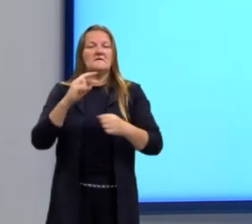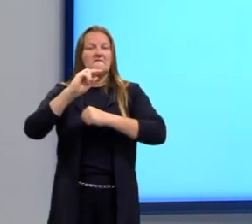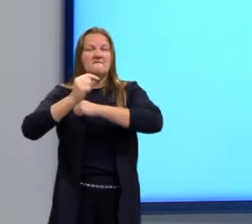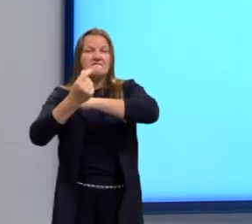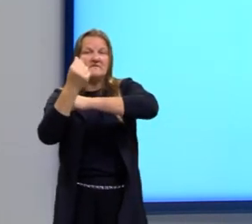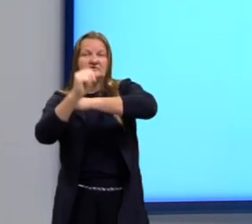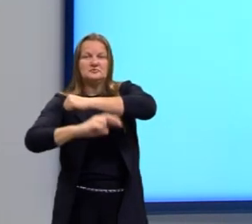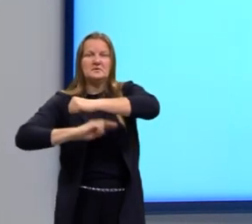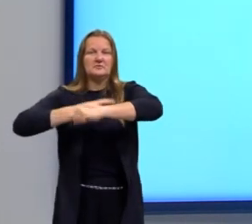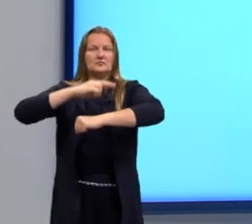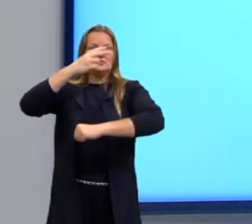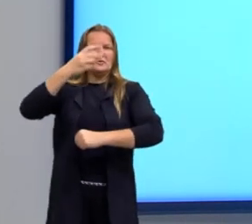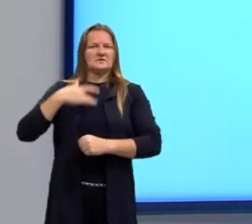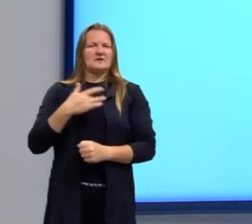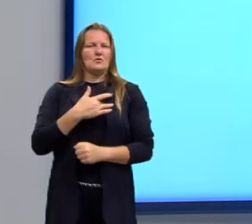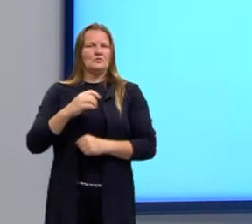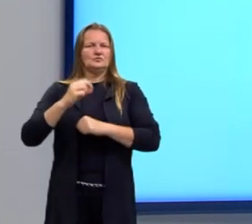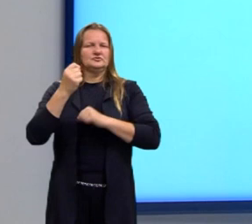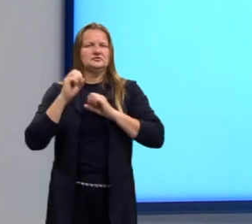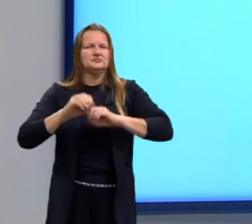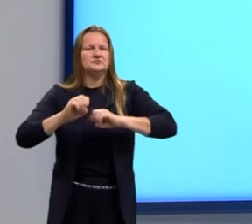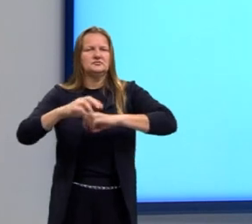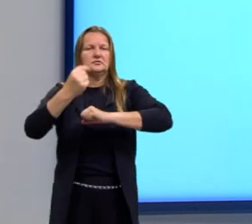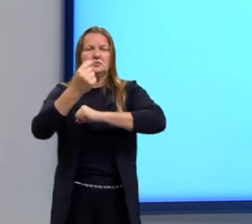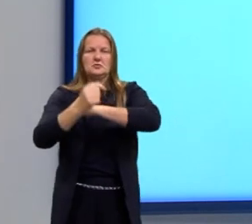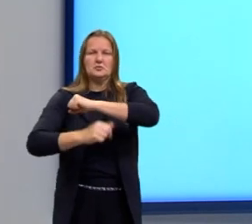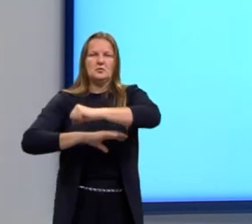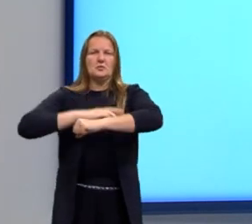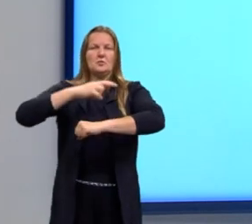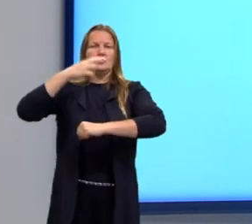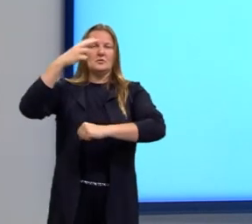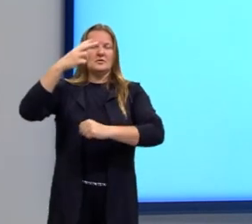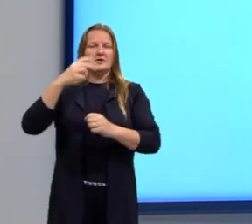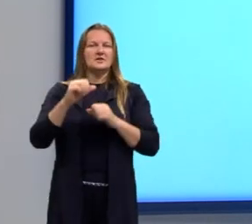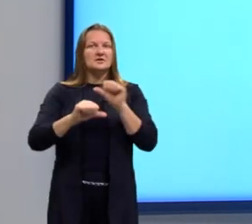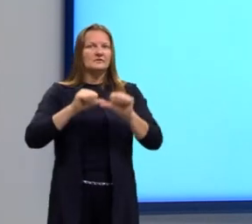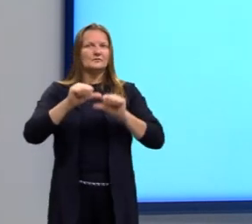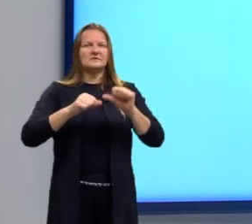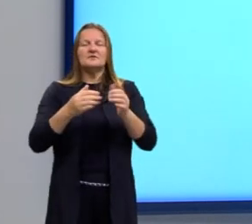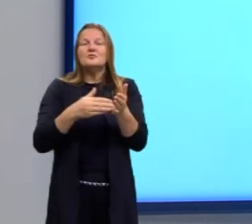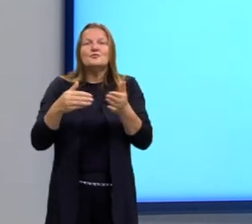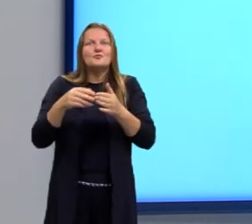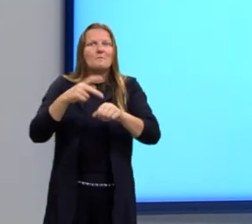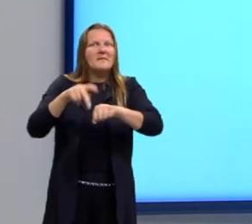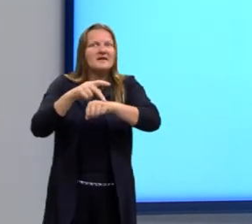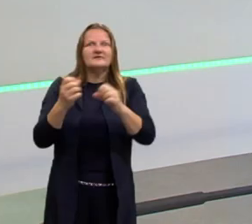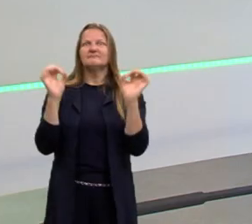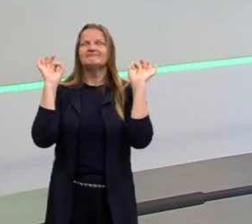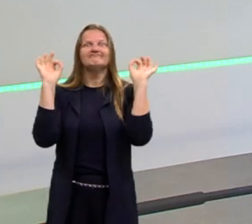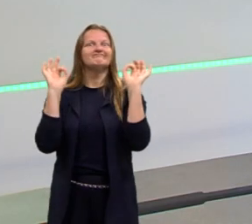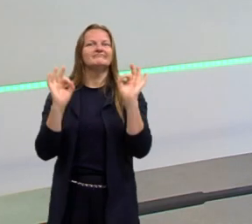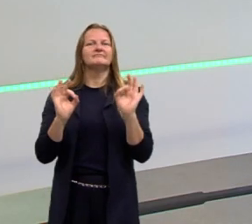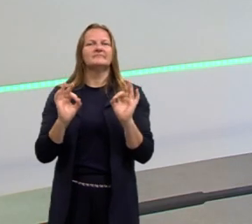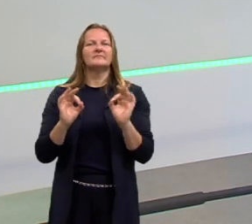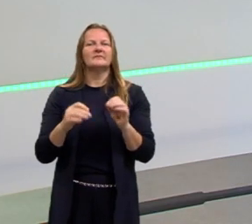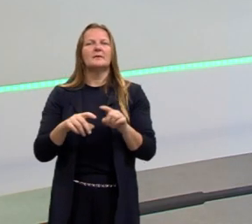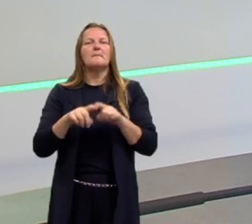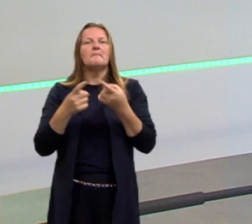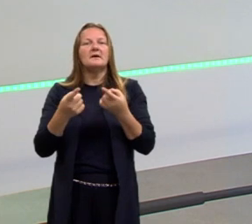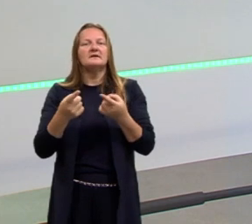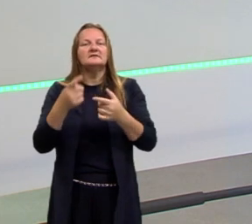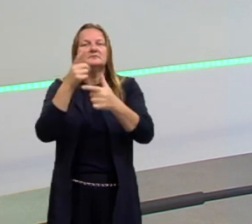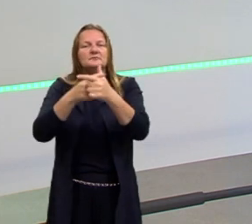investir na saúde, e vai trazer transformação para o país. E a gente sabe que esses problemas,